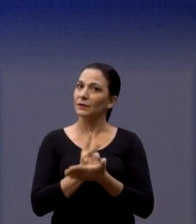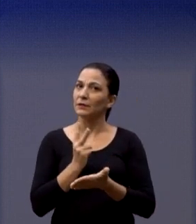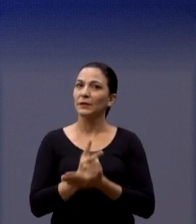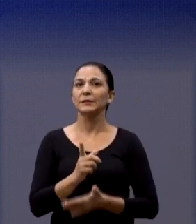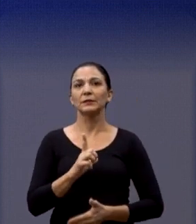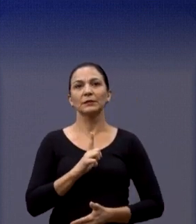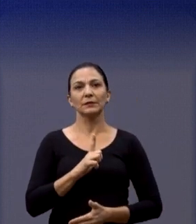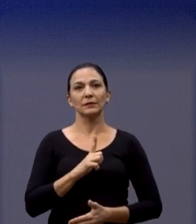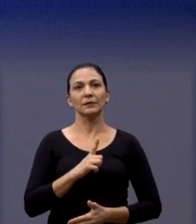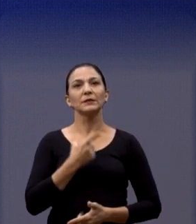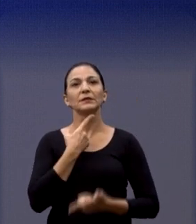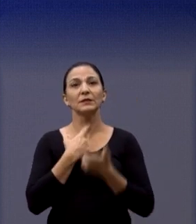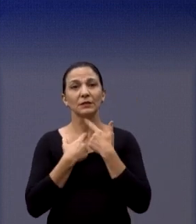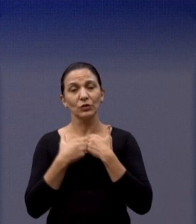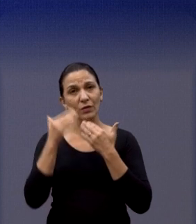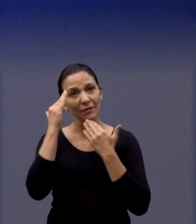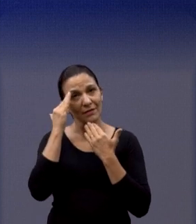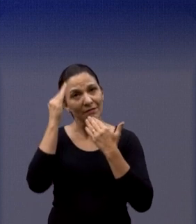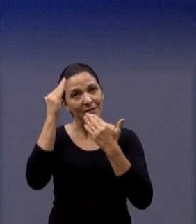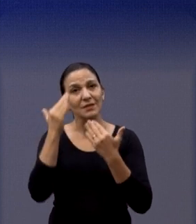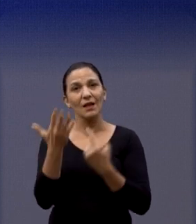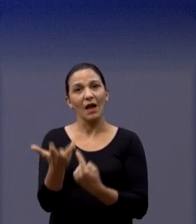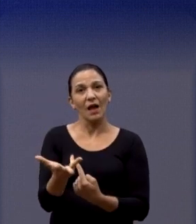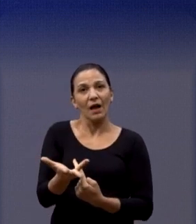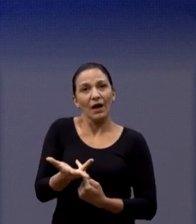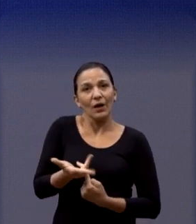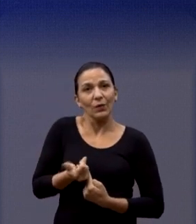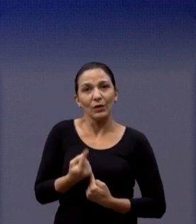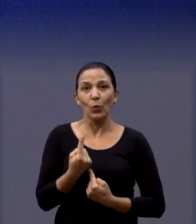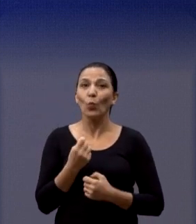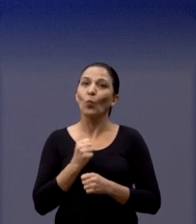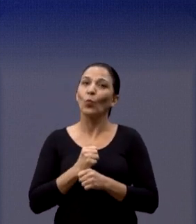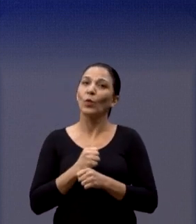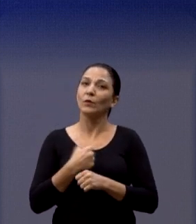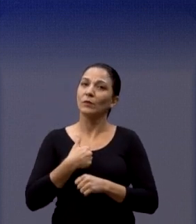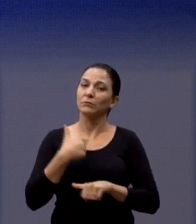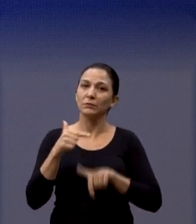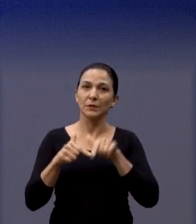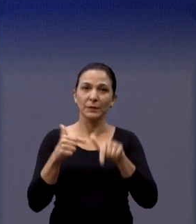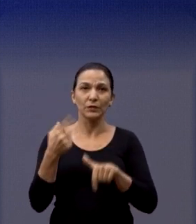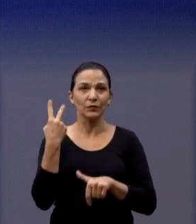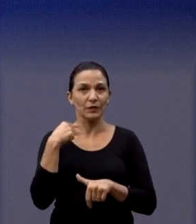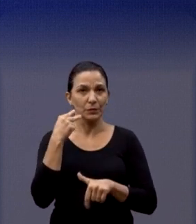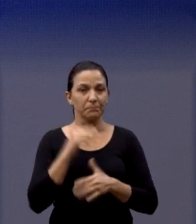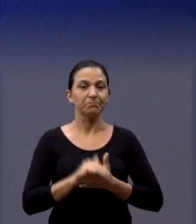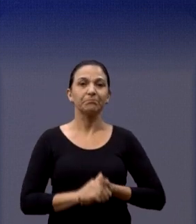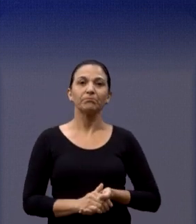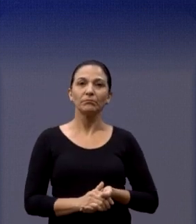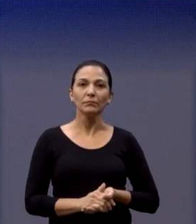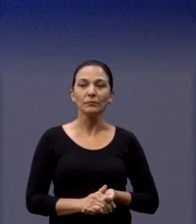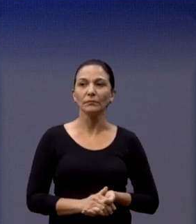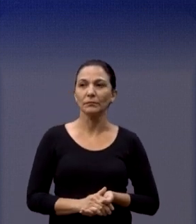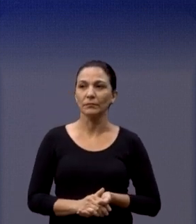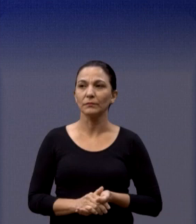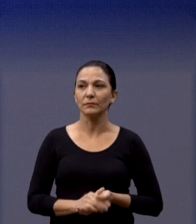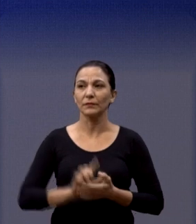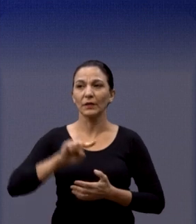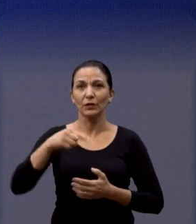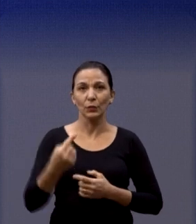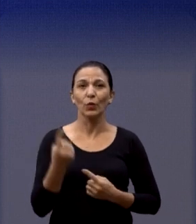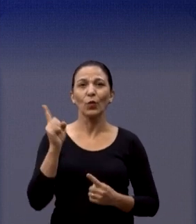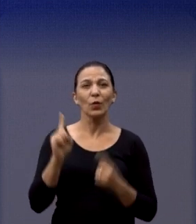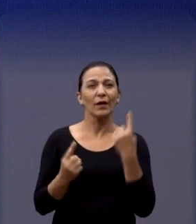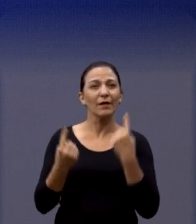o meu agradecimento pela acolhida neste um ano que eu estive de mandato. E a gente vai fazer, depois do